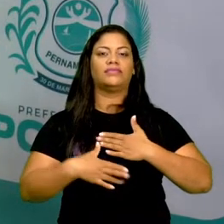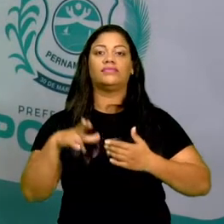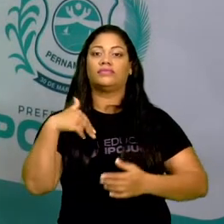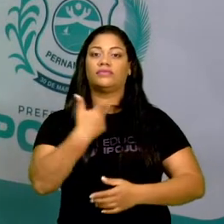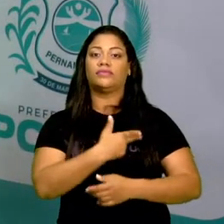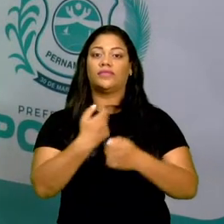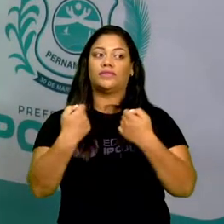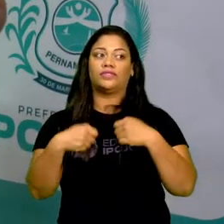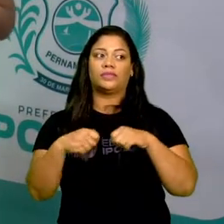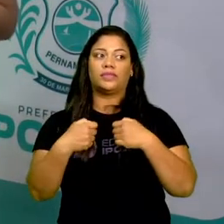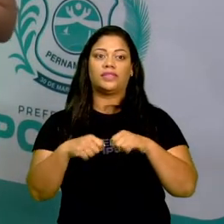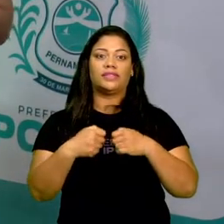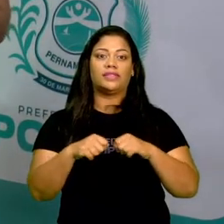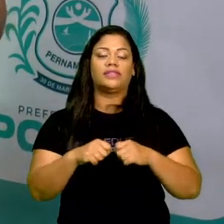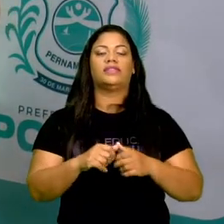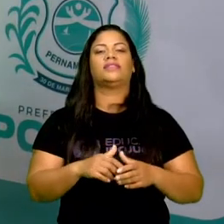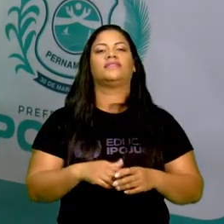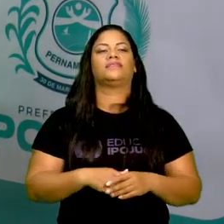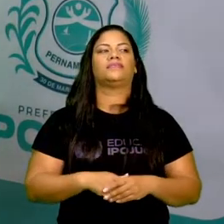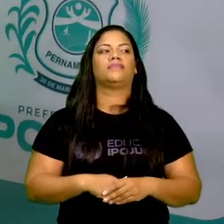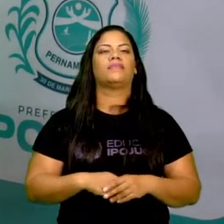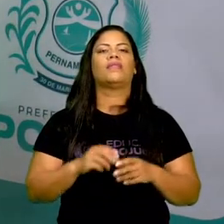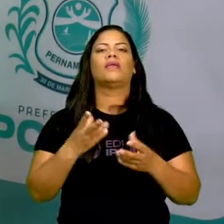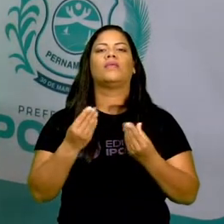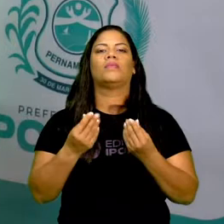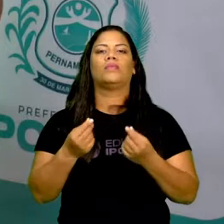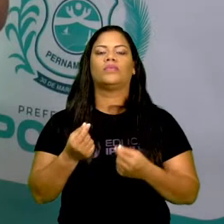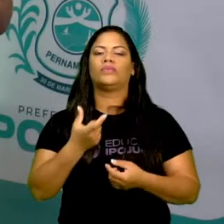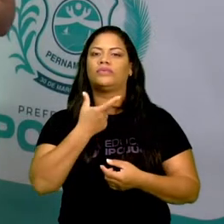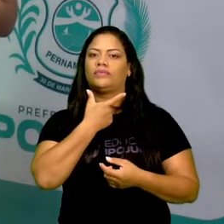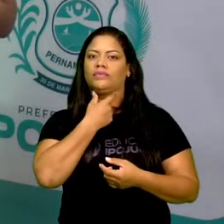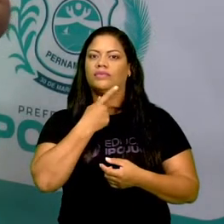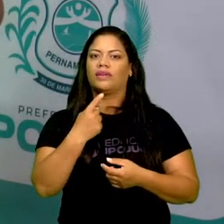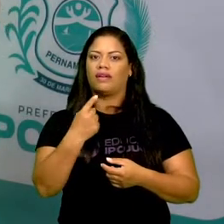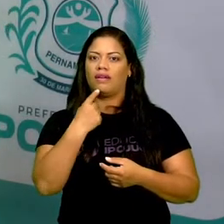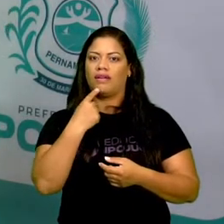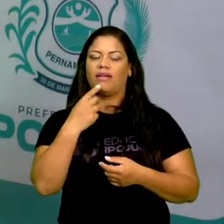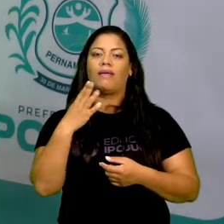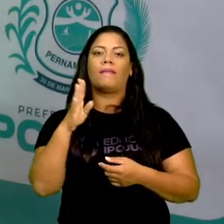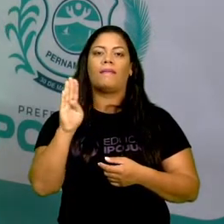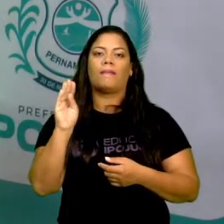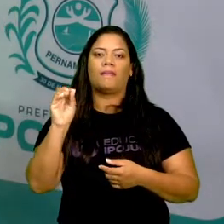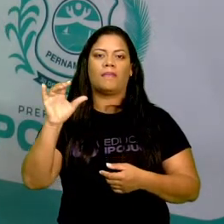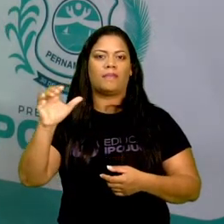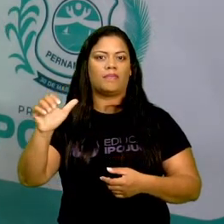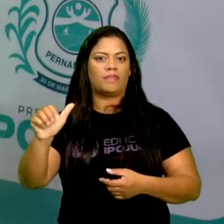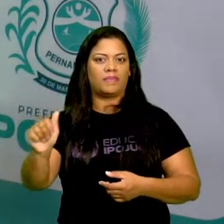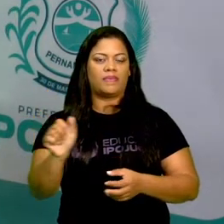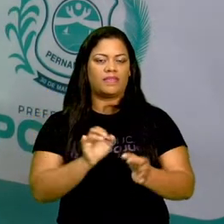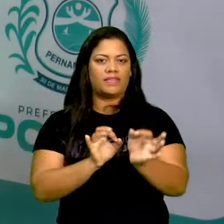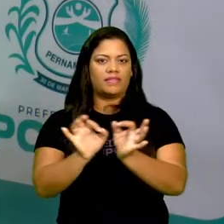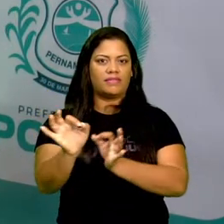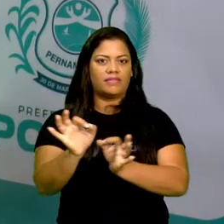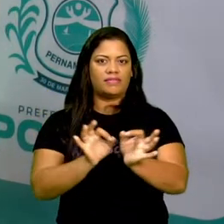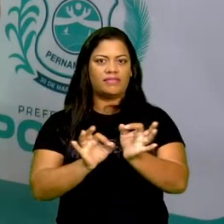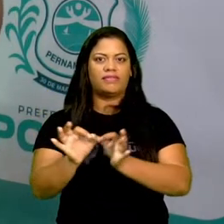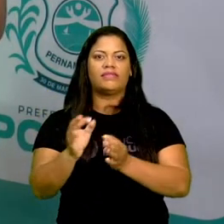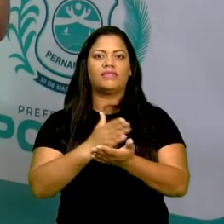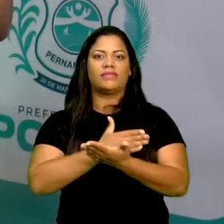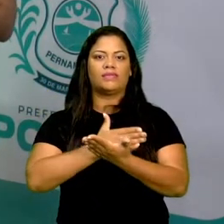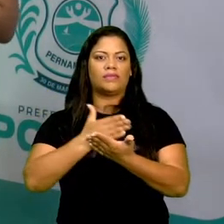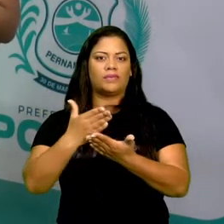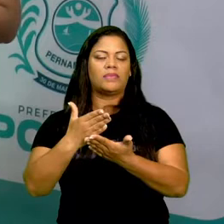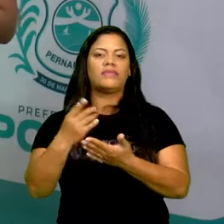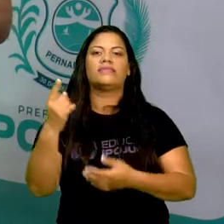precisa das glândulas, né? A gente precisa muito da boca pra esse processo ir bem direitinho, porque o processo mesmo começa